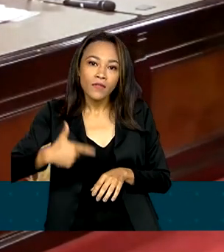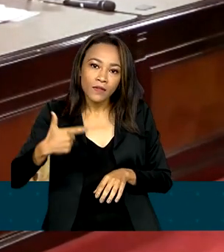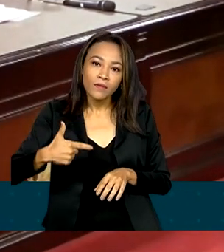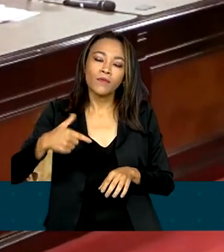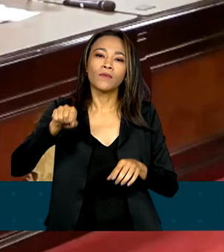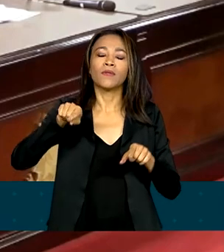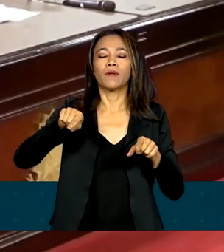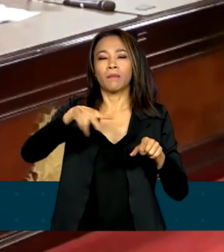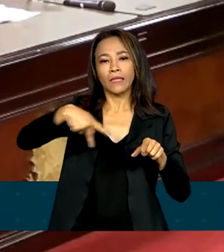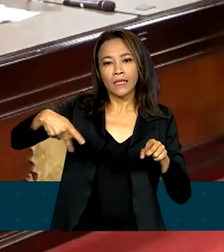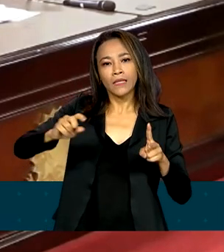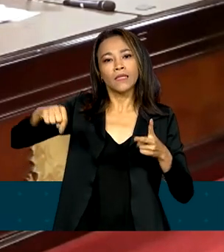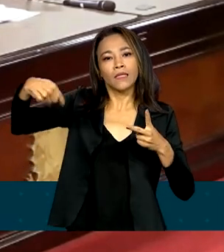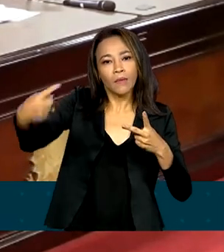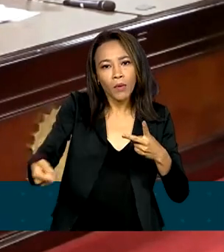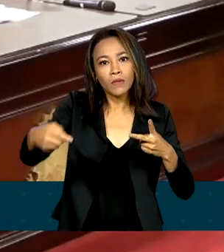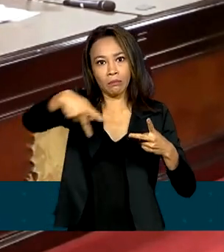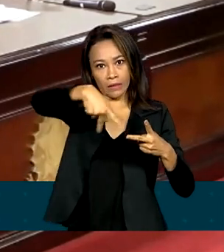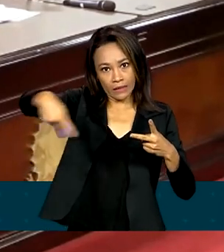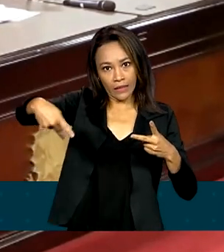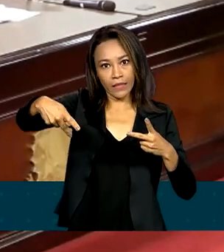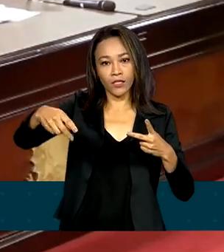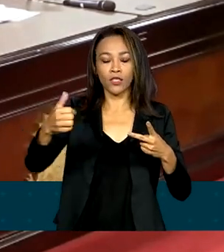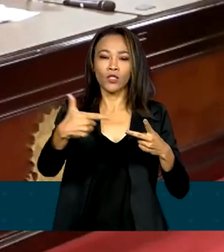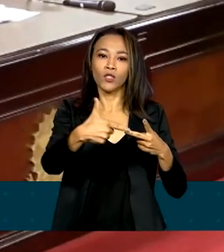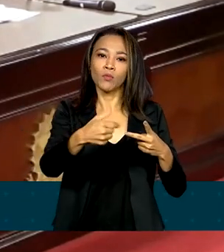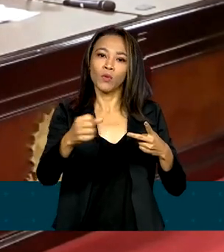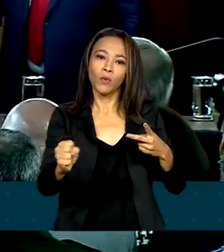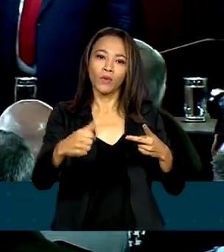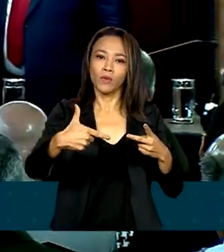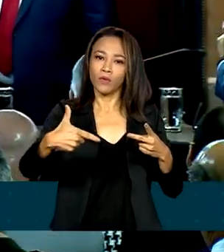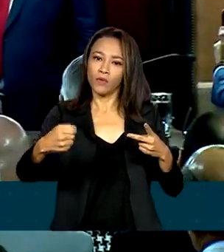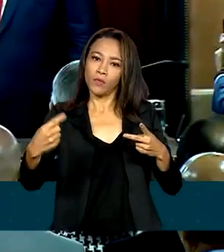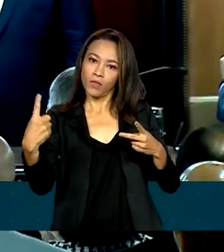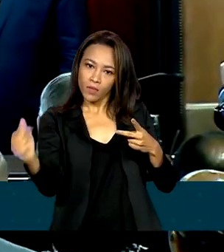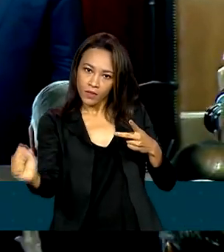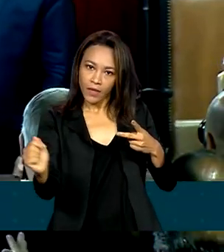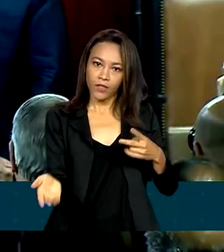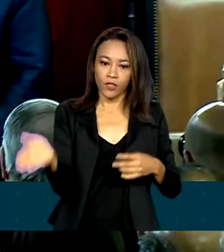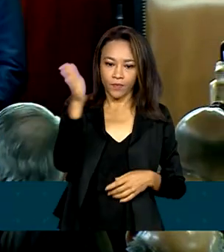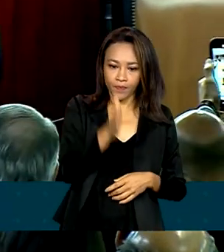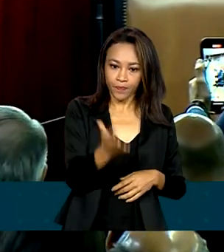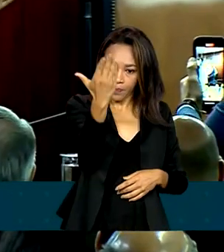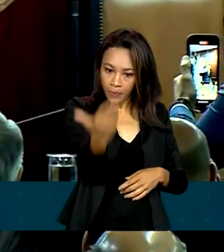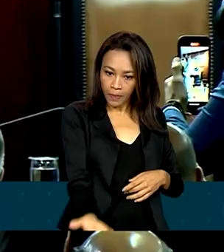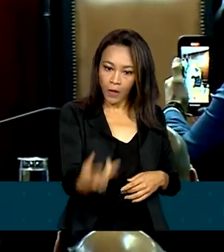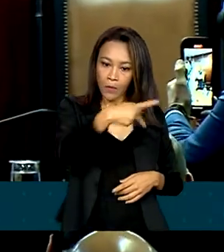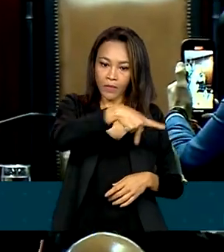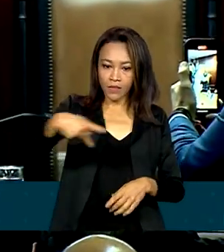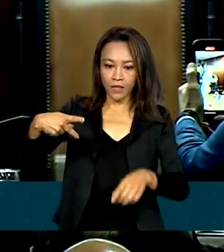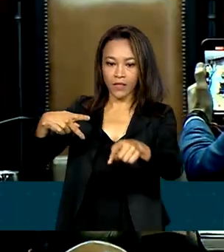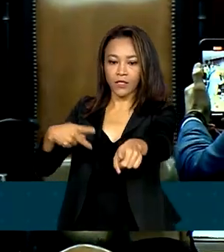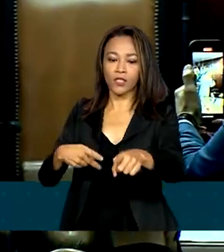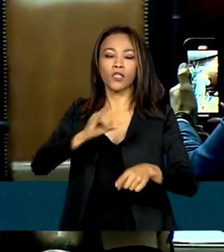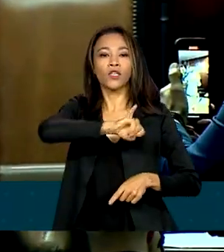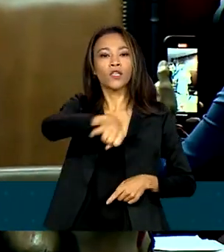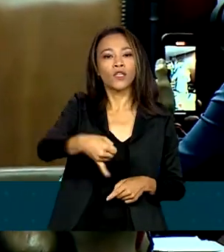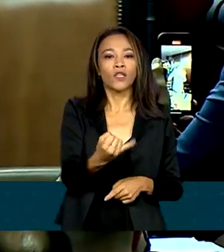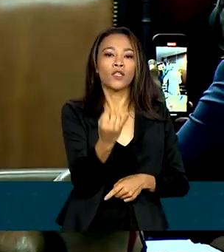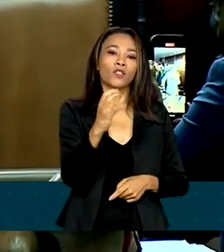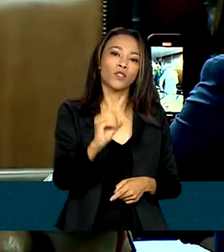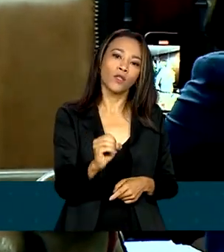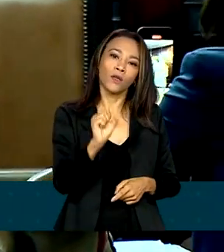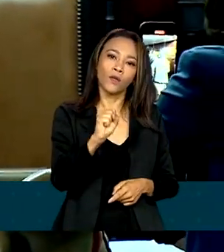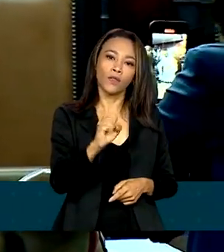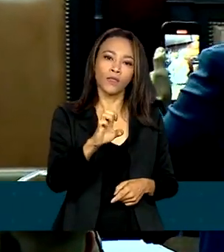presidência em 2008 e em 2017. Já o presidente, ministro José Lee, entrou na